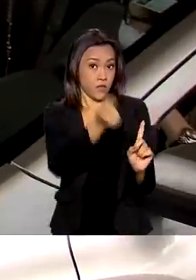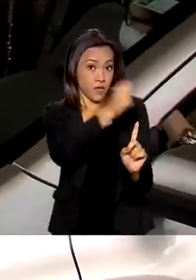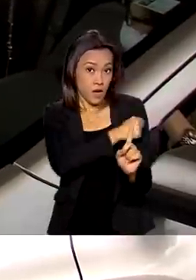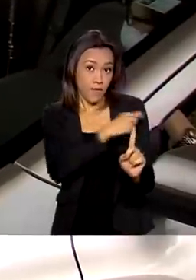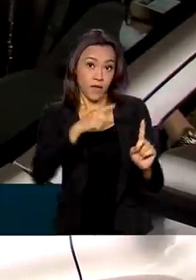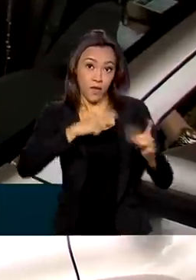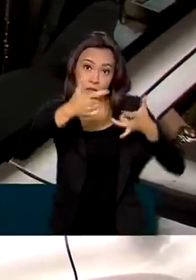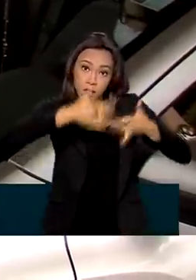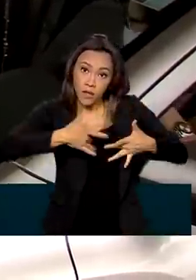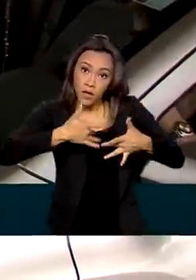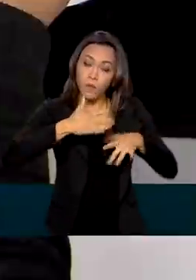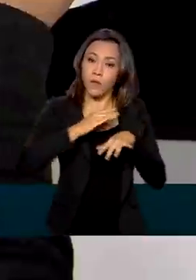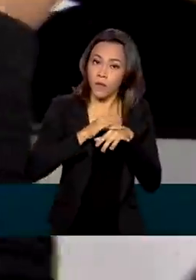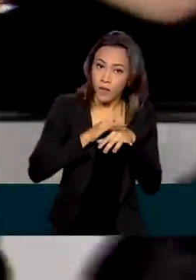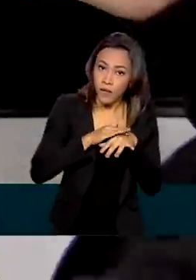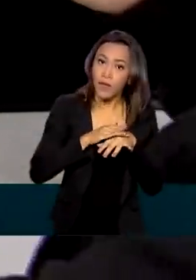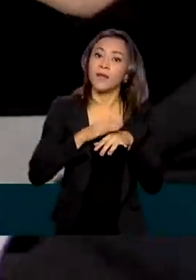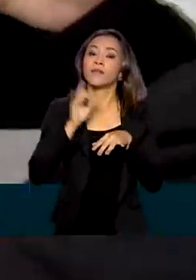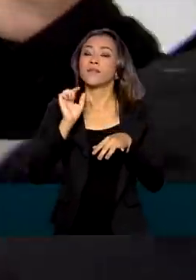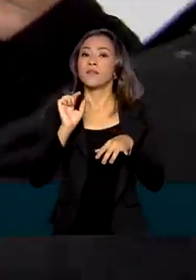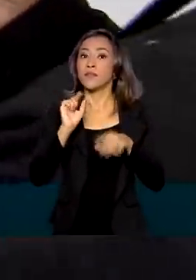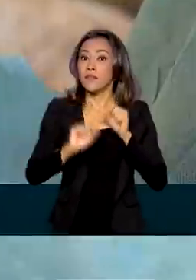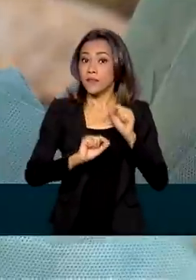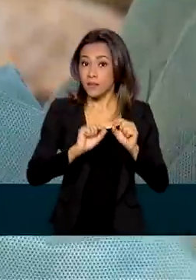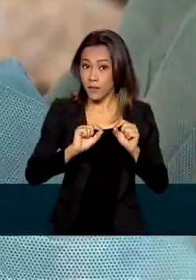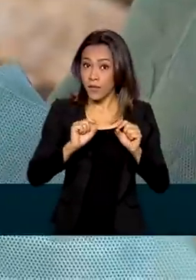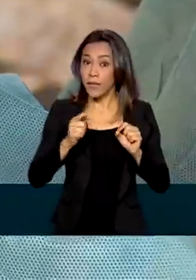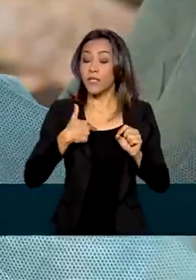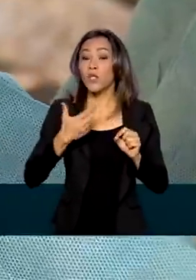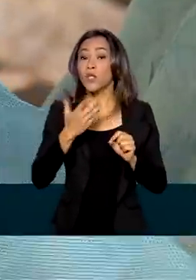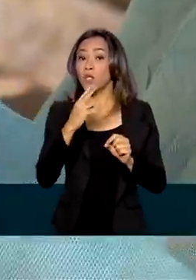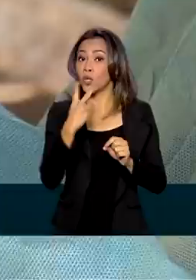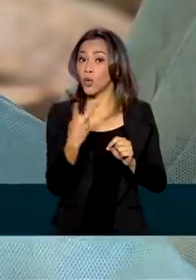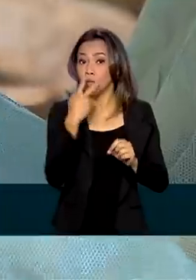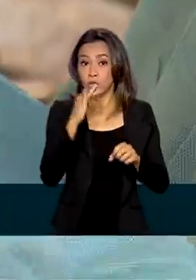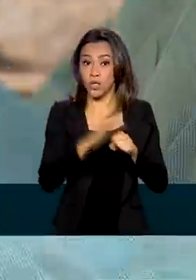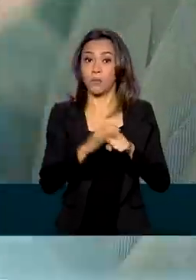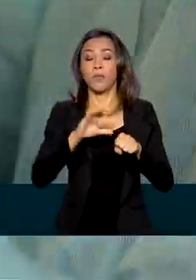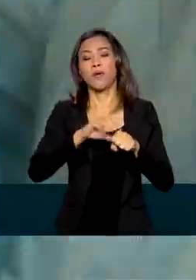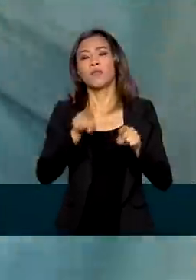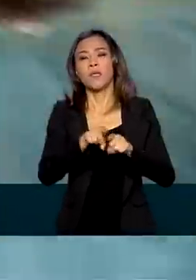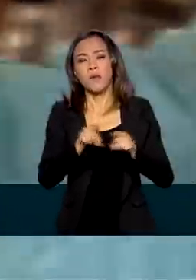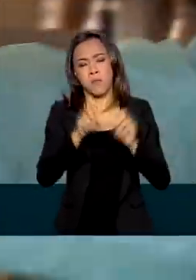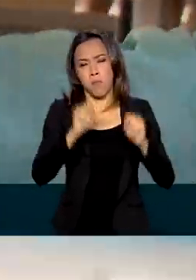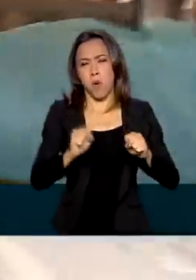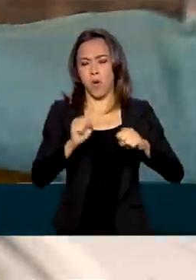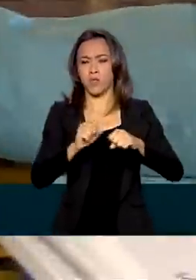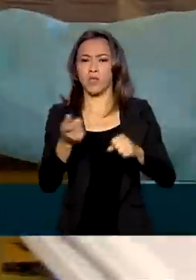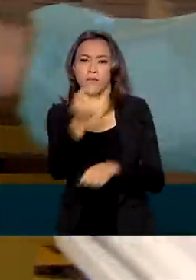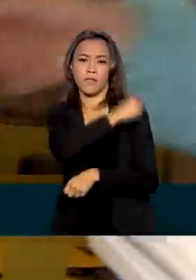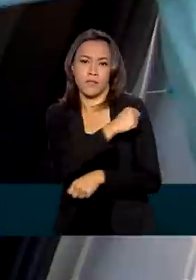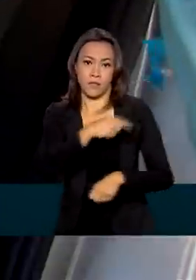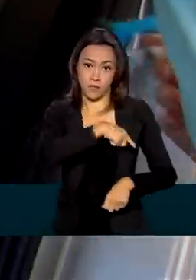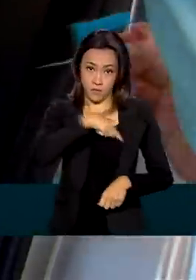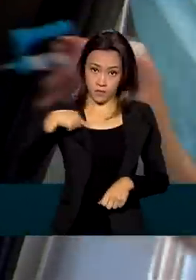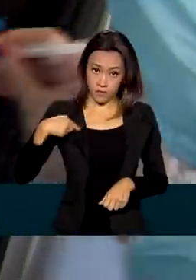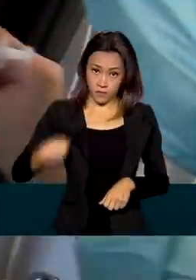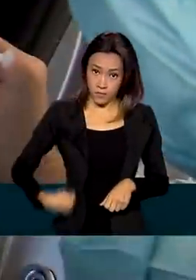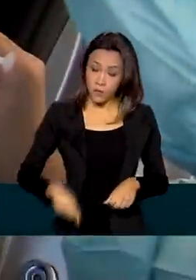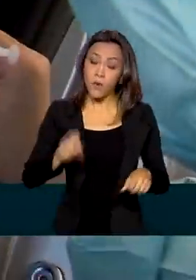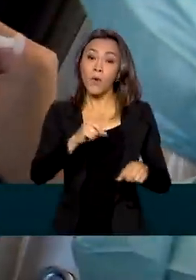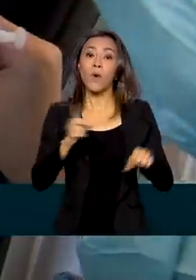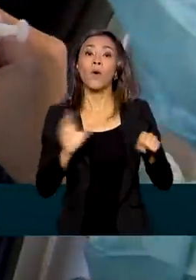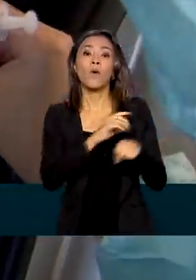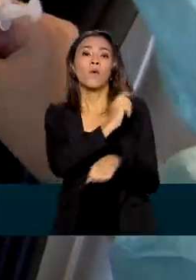comorbidade, continuando a orientação de tomar algum dos dois tipos de vacina, a Coronavac ou a Pfizer. E uma última informação importante,